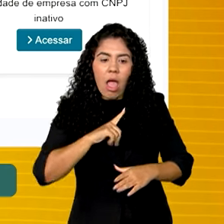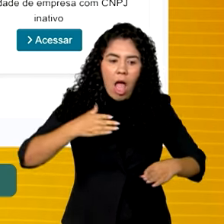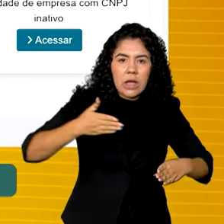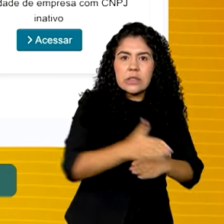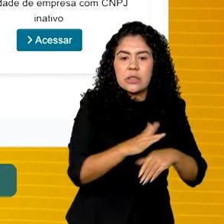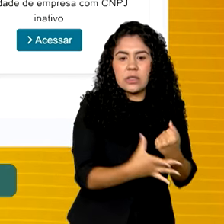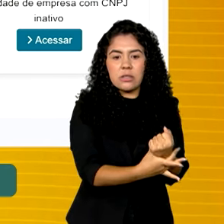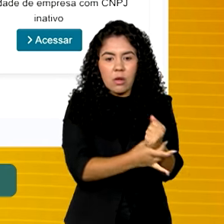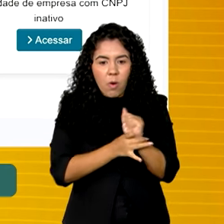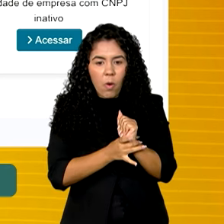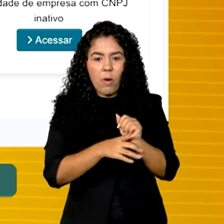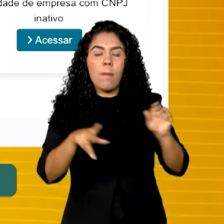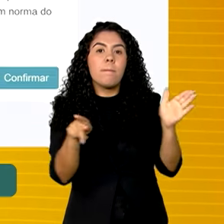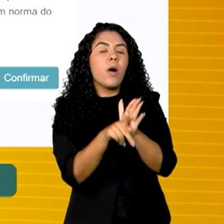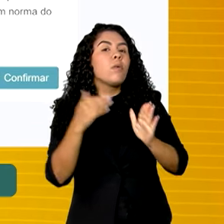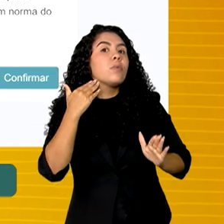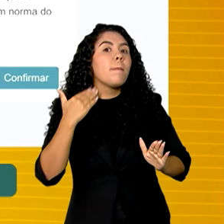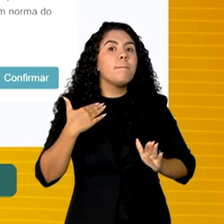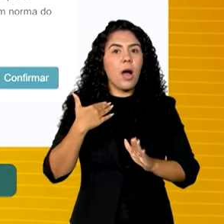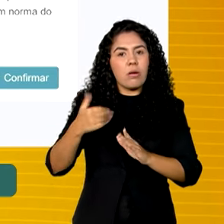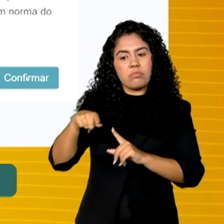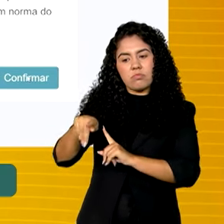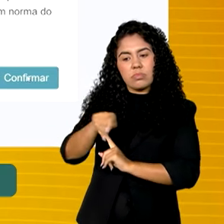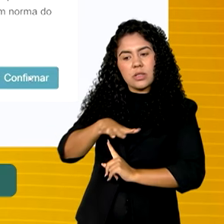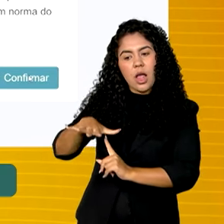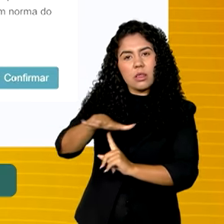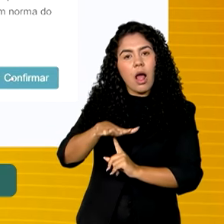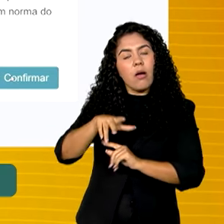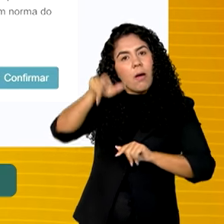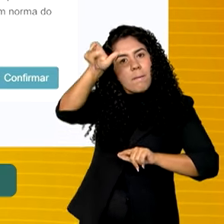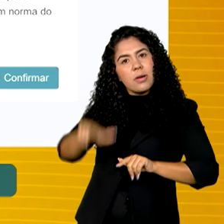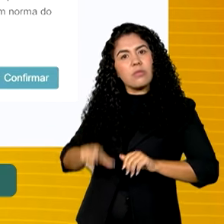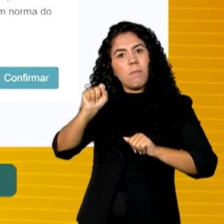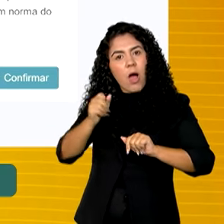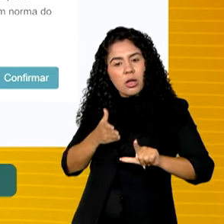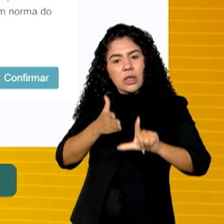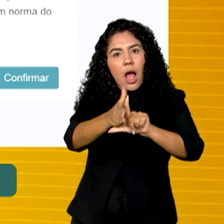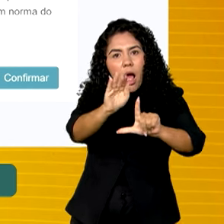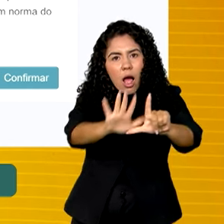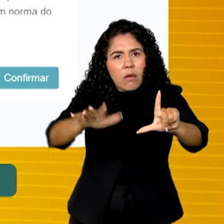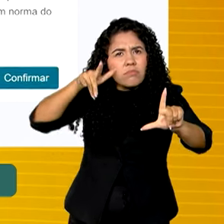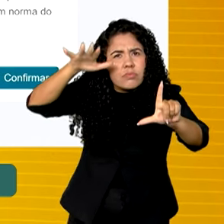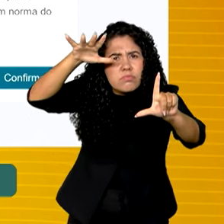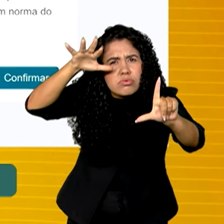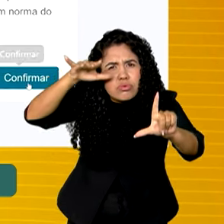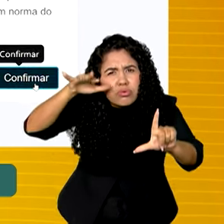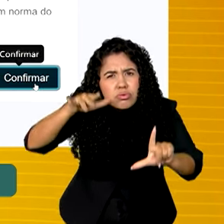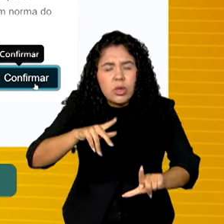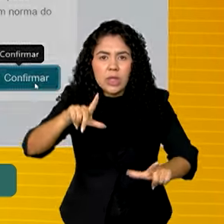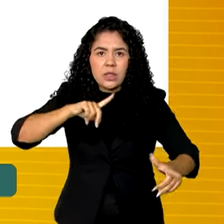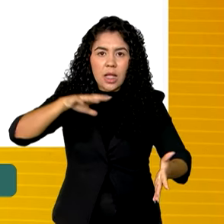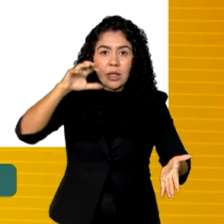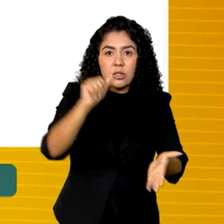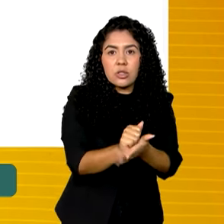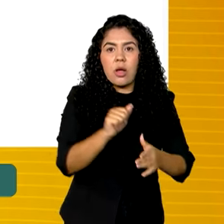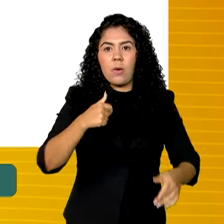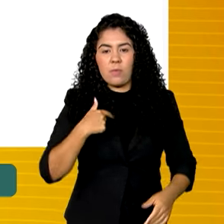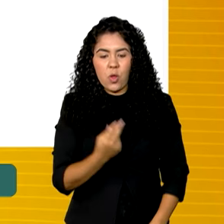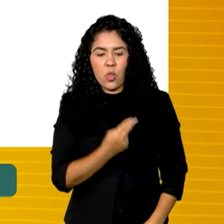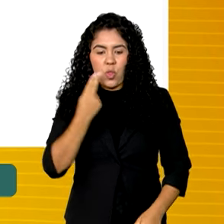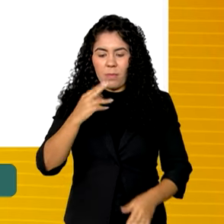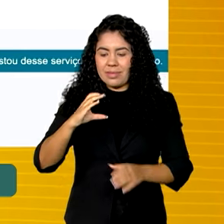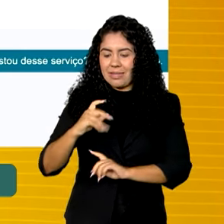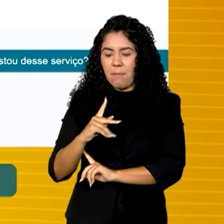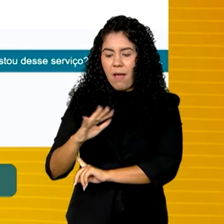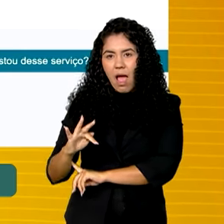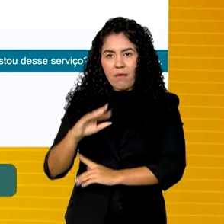segura no site do Banco Central, onde o usuário pode consultar eventuais valores em contas registradas em seu nome por meio do CPF.